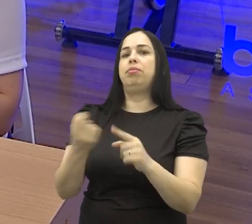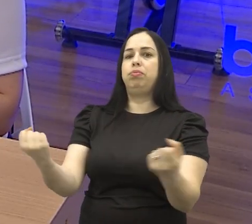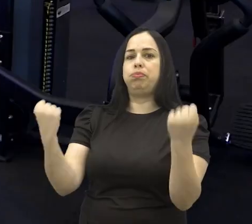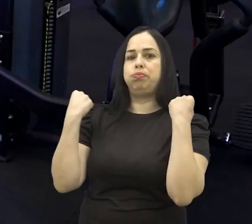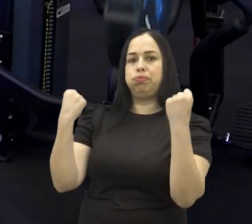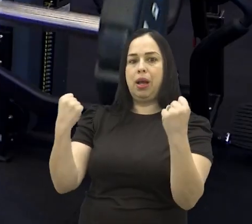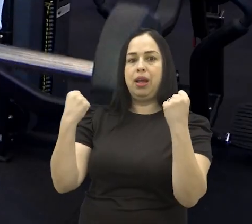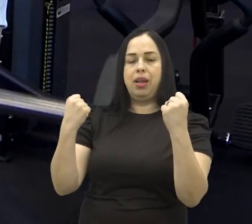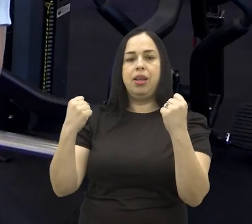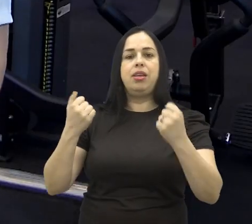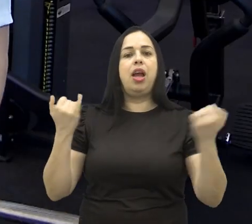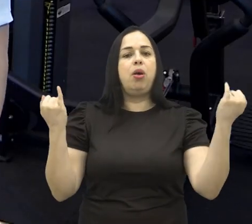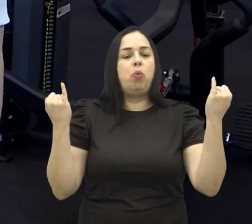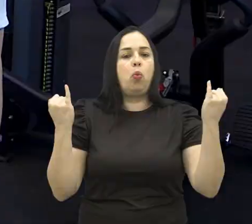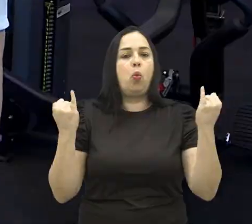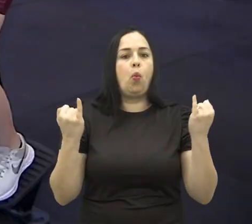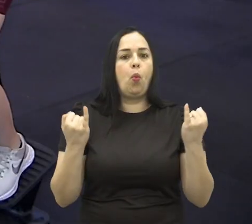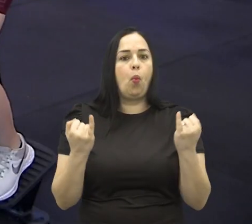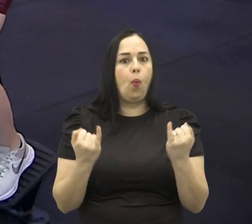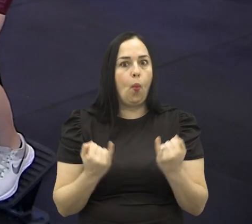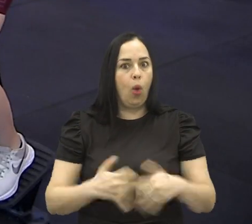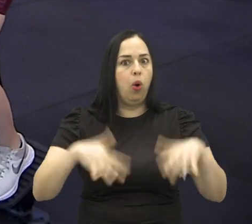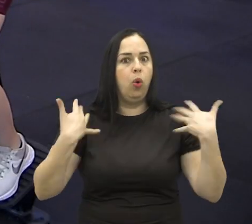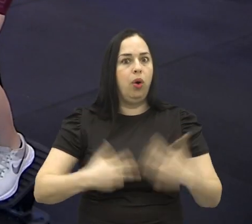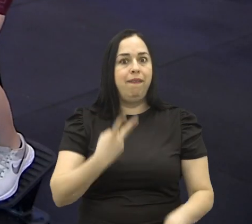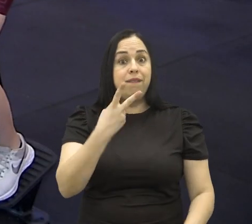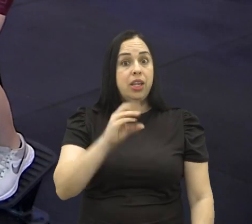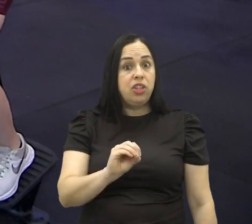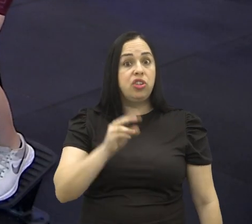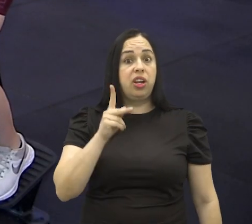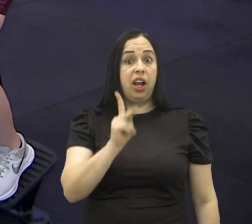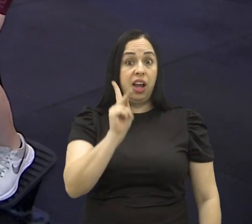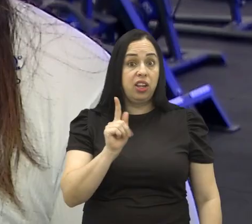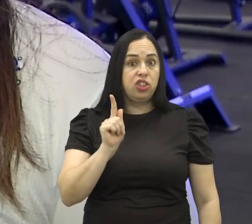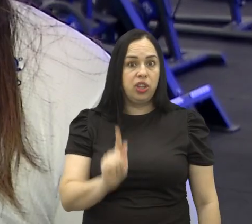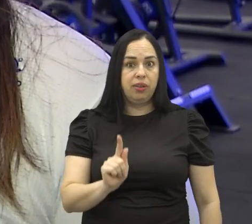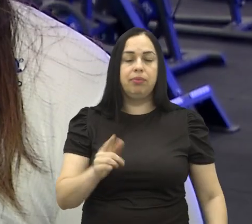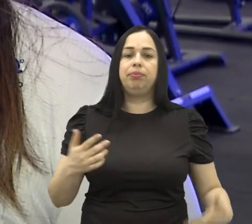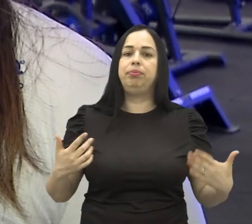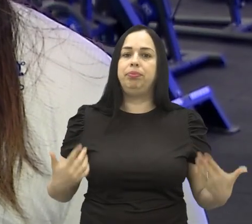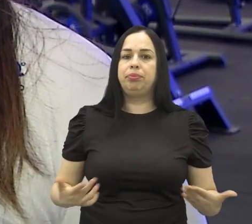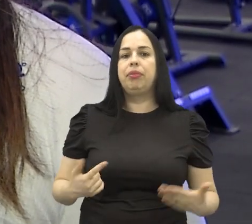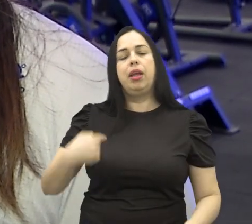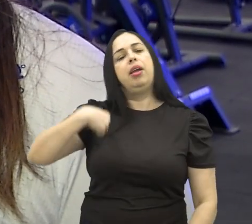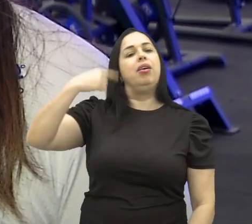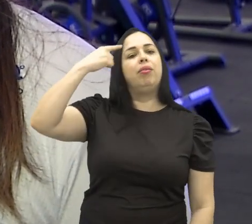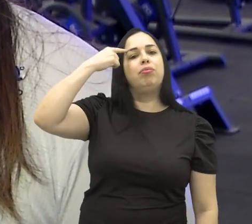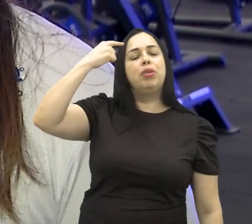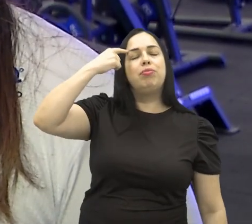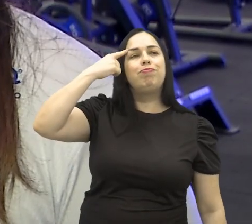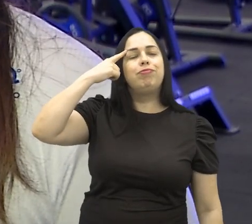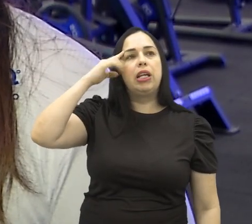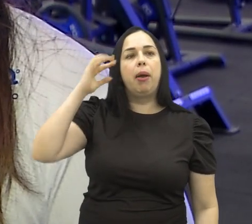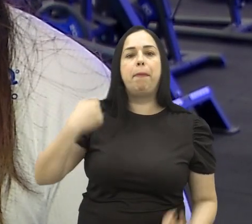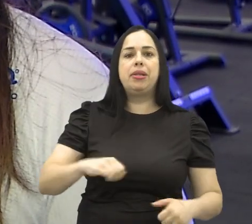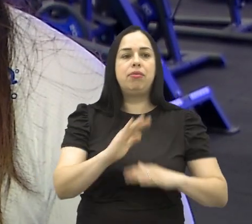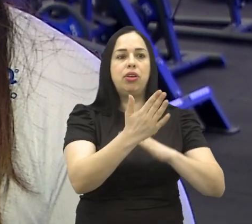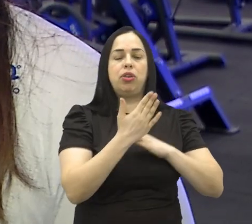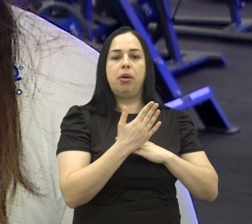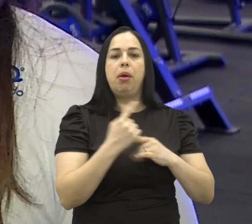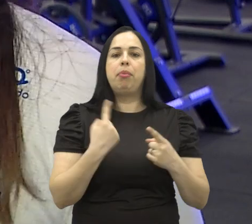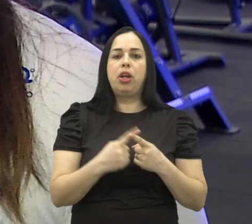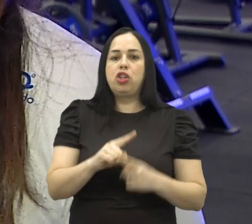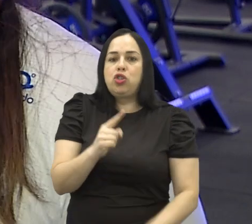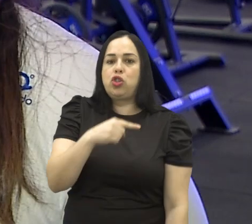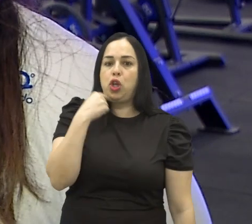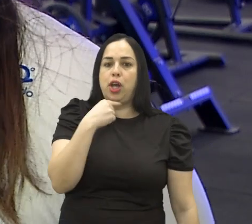físicas e venceu a obesidade. Foram 20 quilos perdidos. Eu entendi que eu precisava de ajuda foi quando